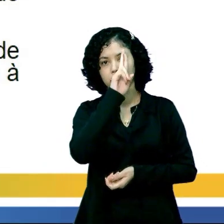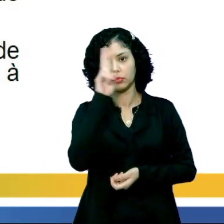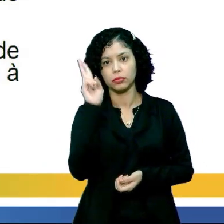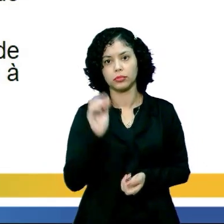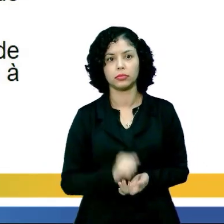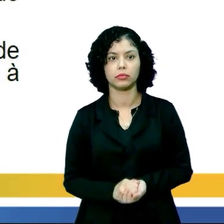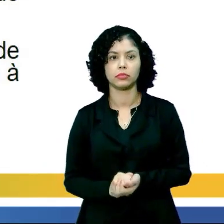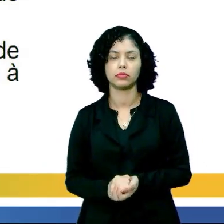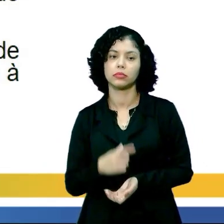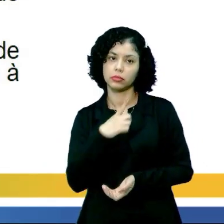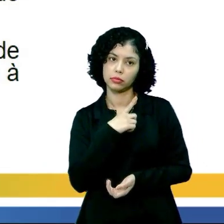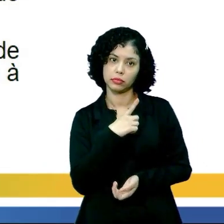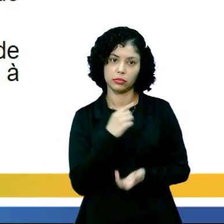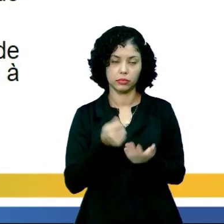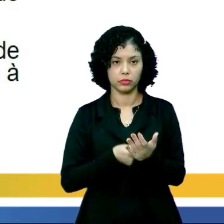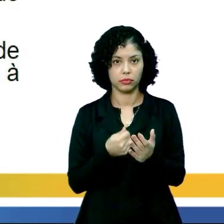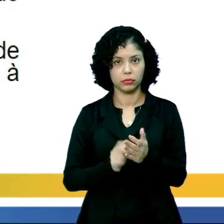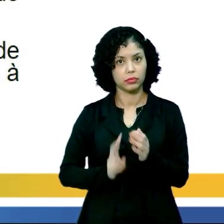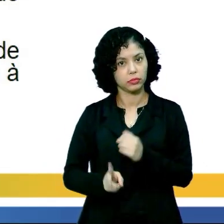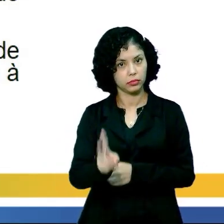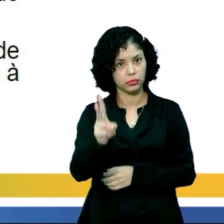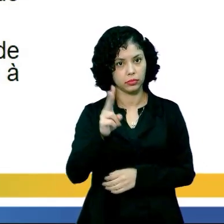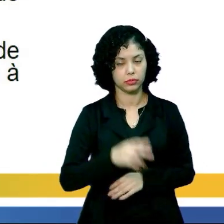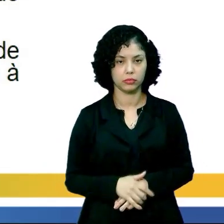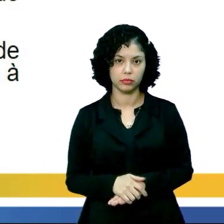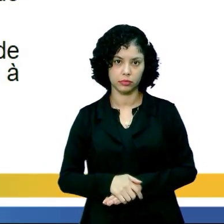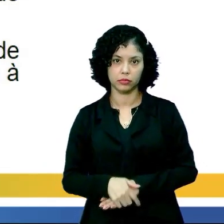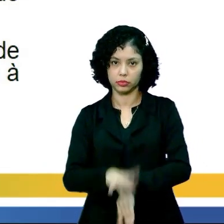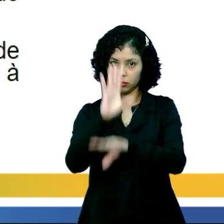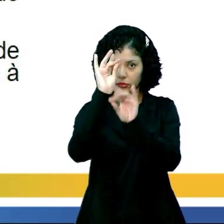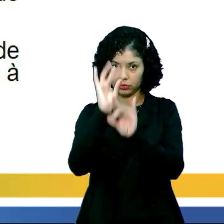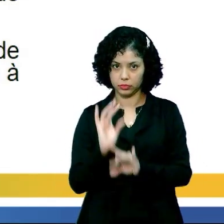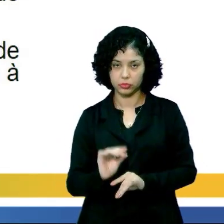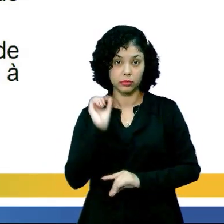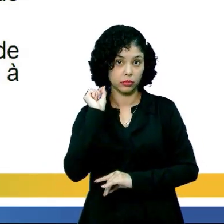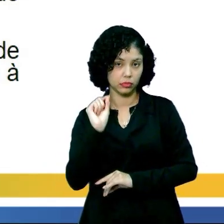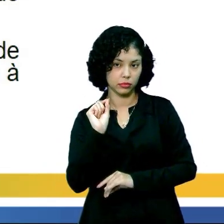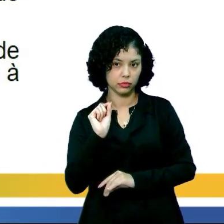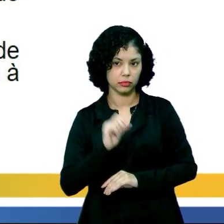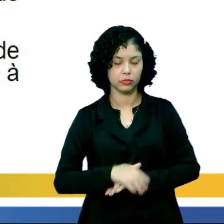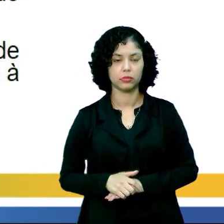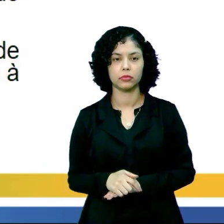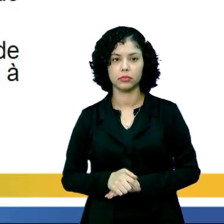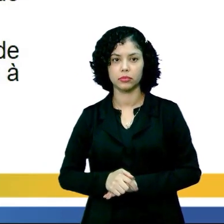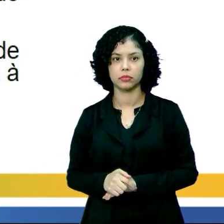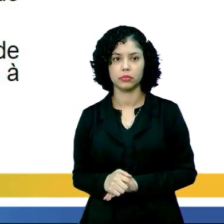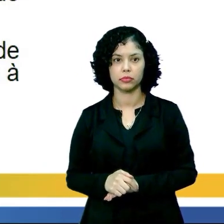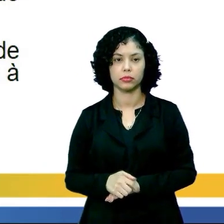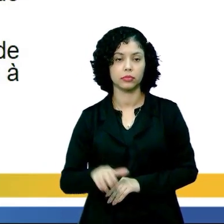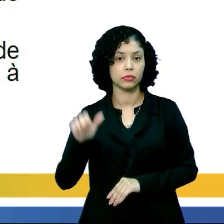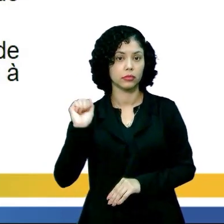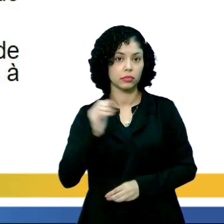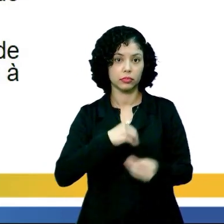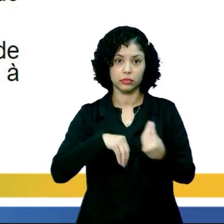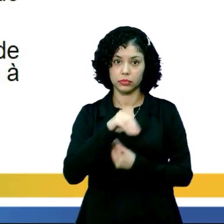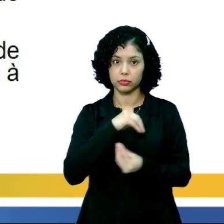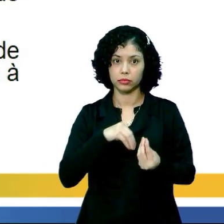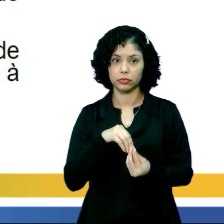manifestações históricas para que continuem existindo. Destacando-se, nesse caso, a.